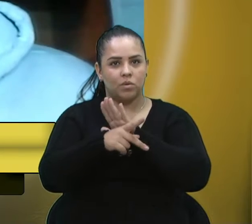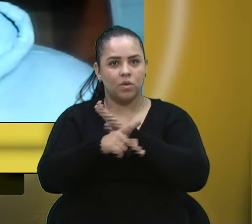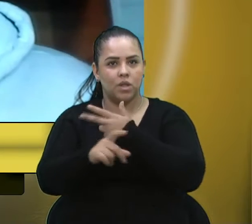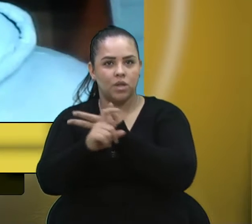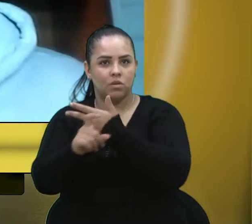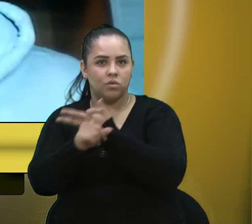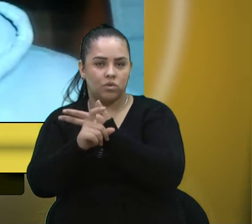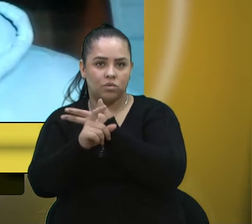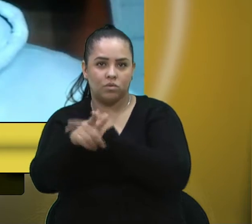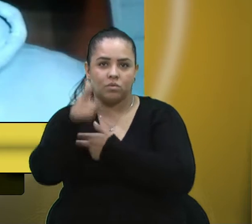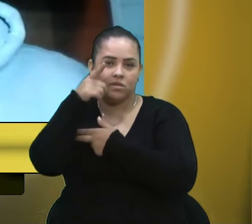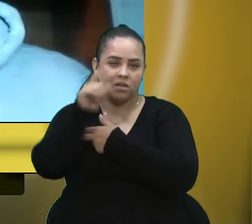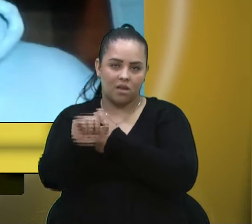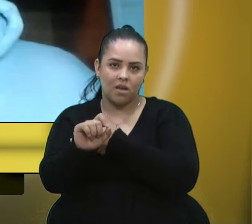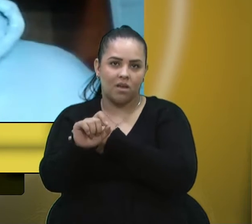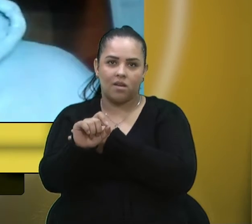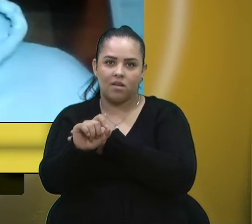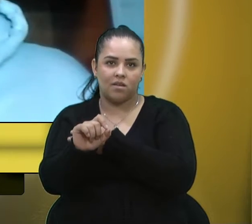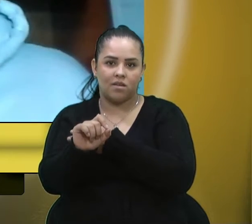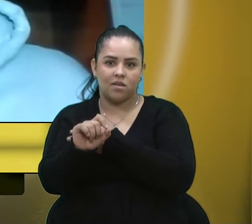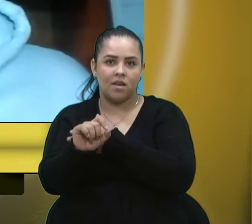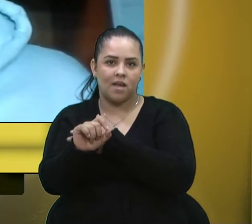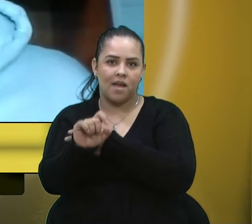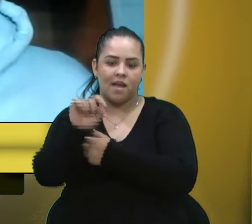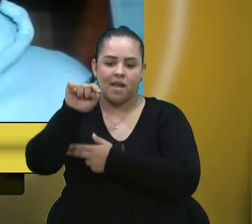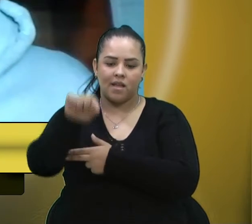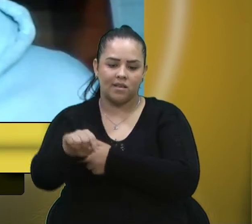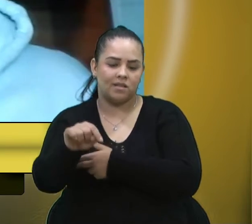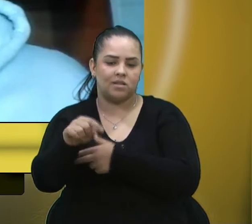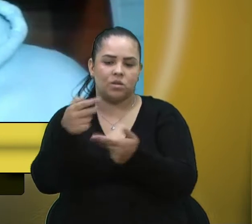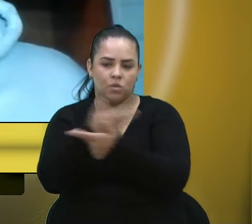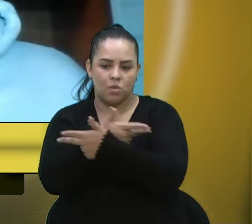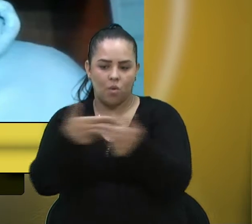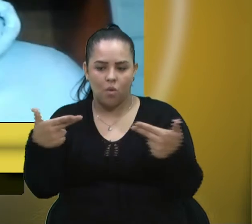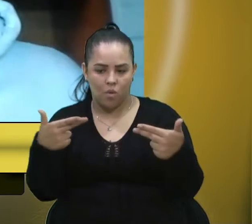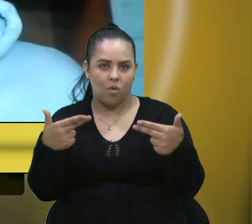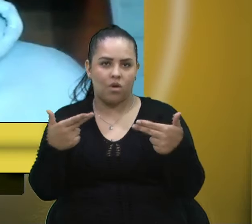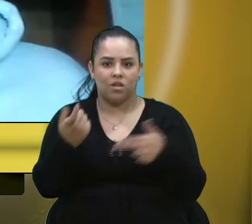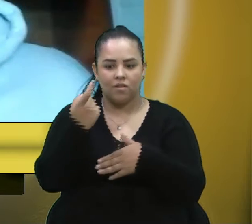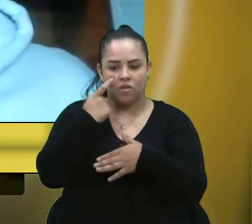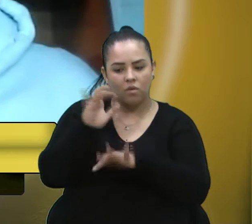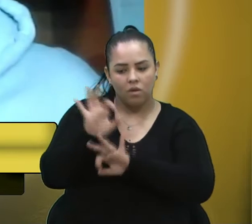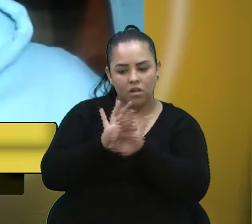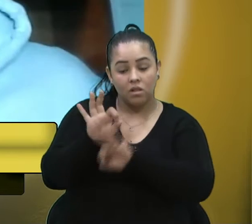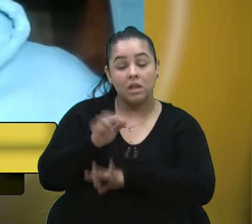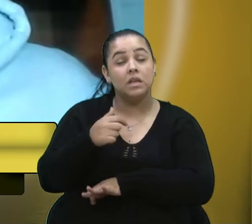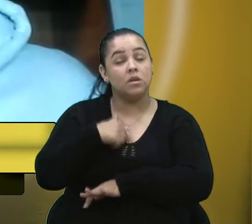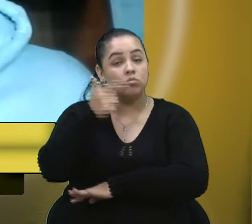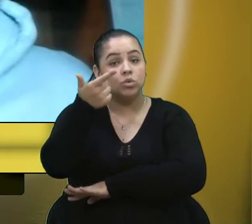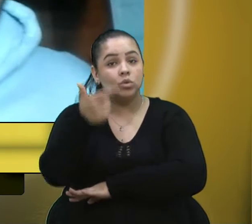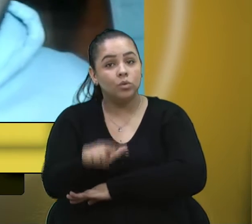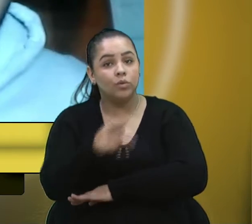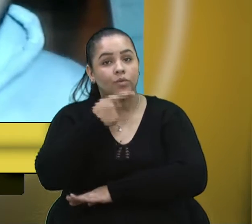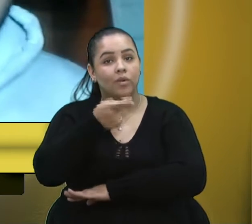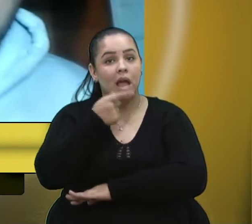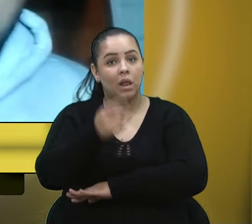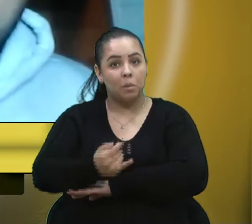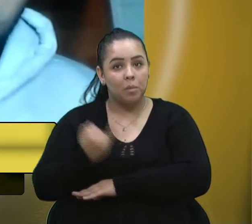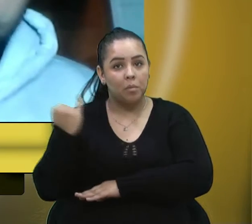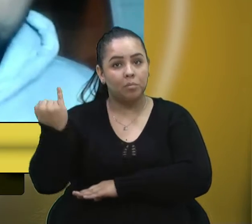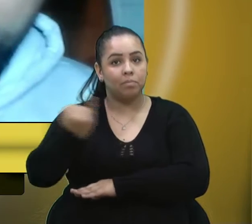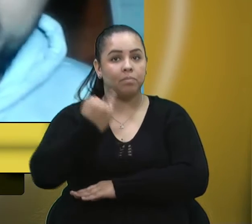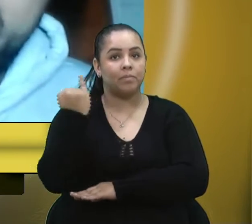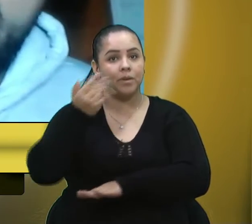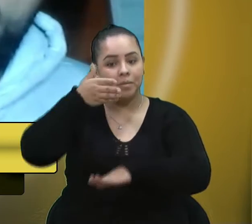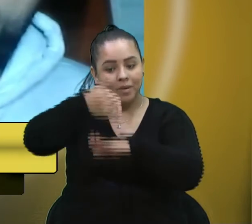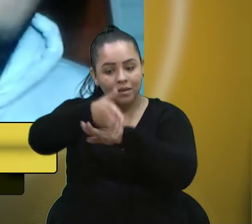já dá conta dessas demandas. E aqui eu retorno e destaco a importância que tem a